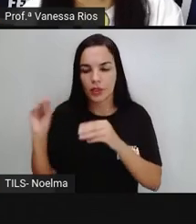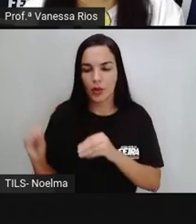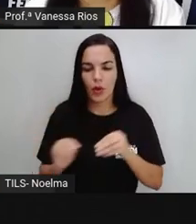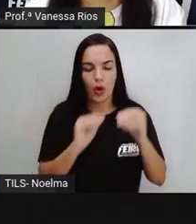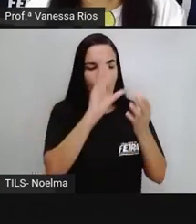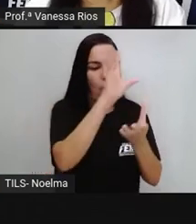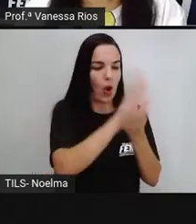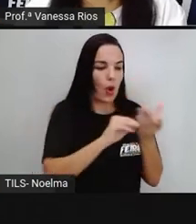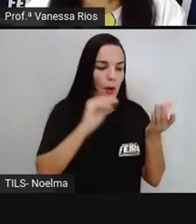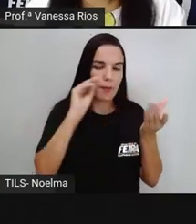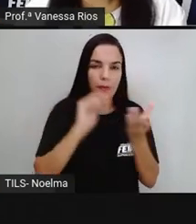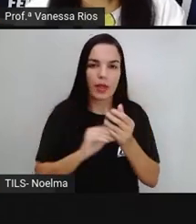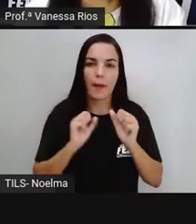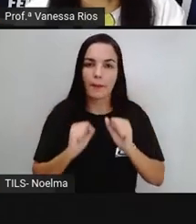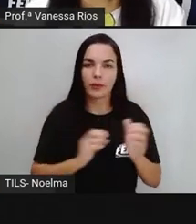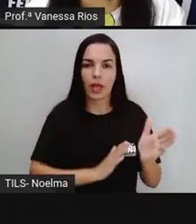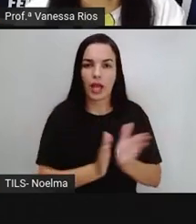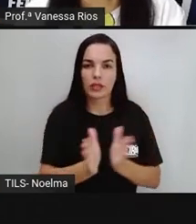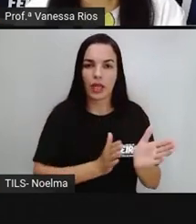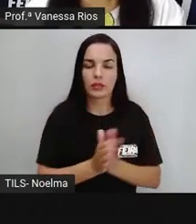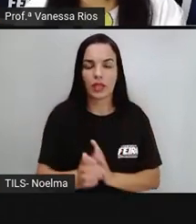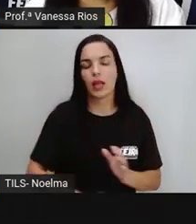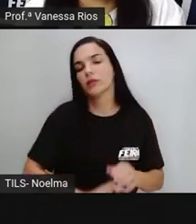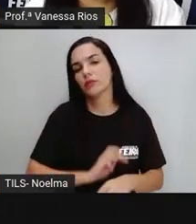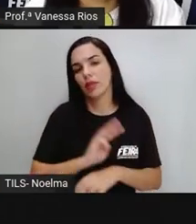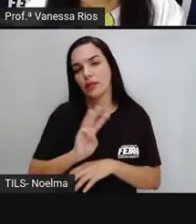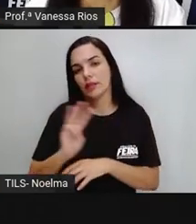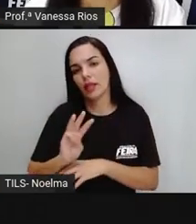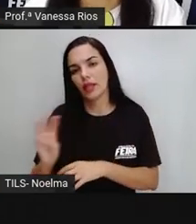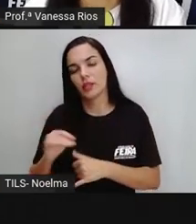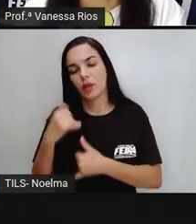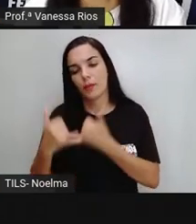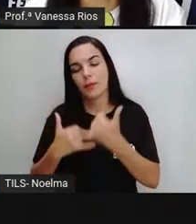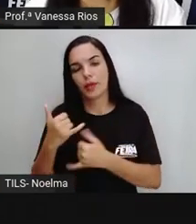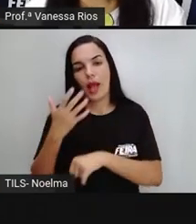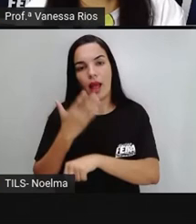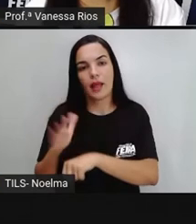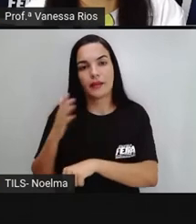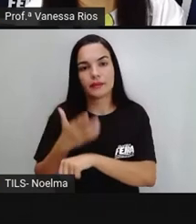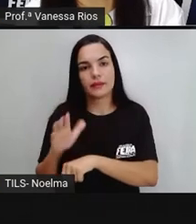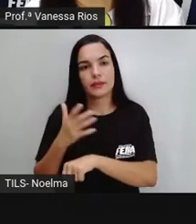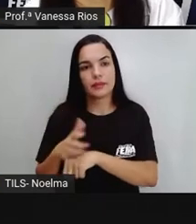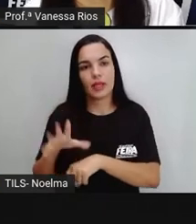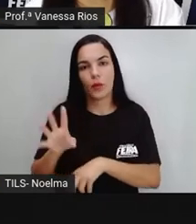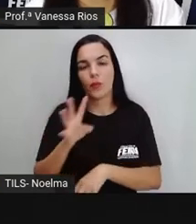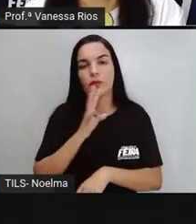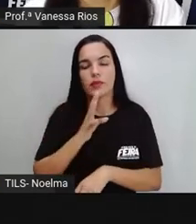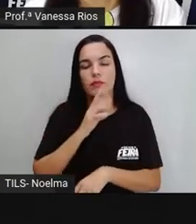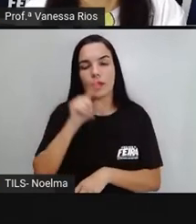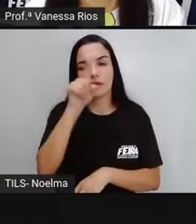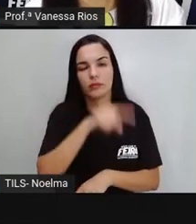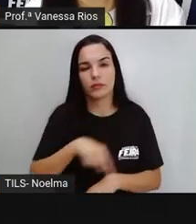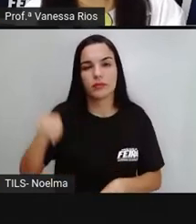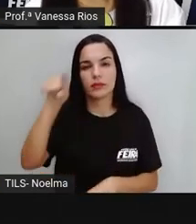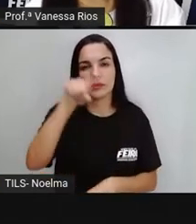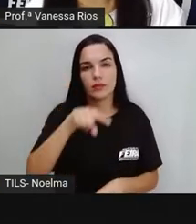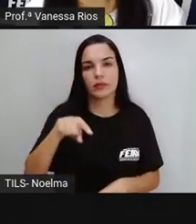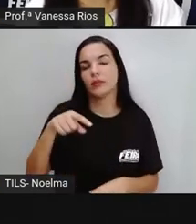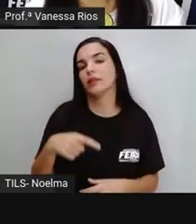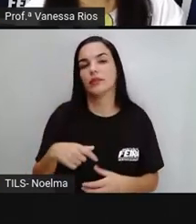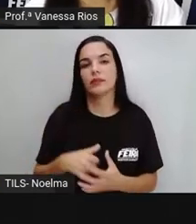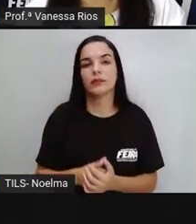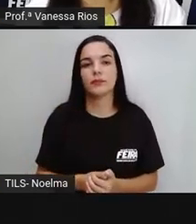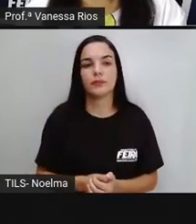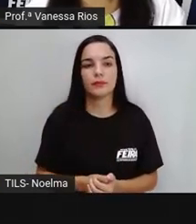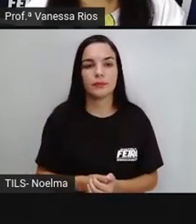copia e pode acessar através desse endereço um joguinho para treinarmos aí os nossos conhecimentos relacionados à